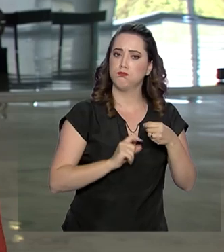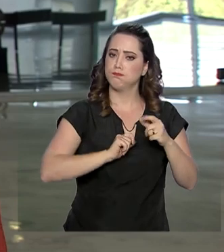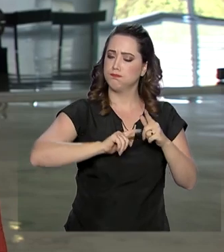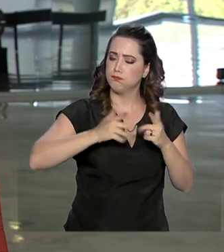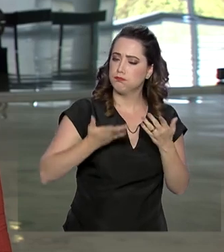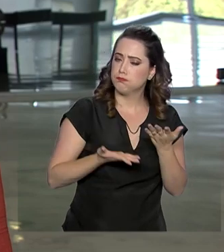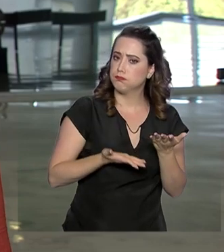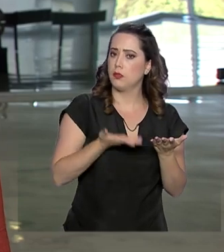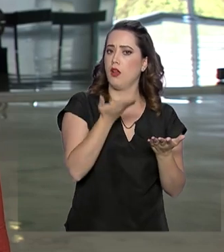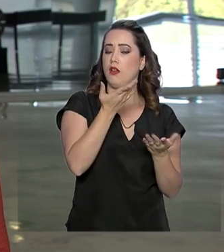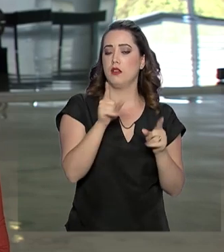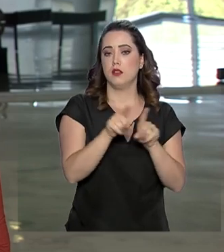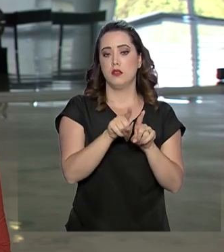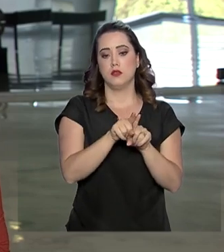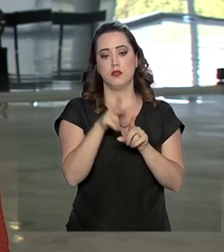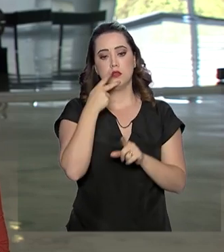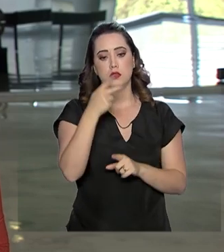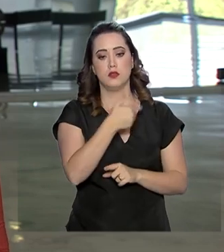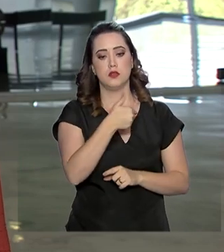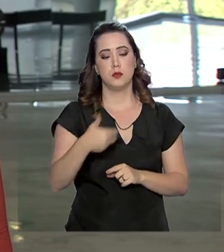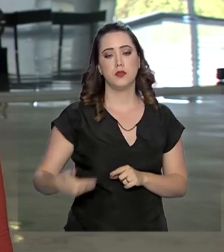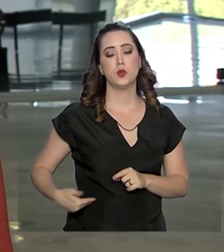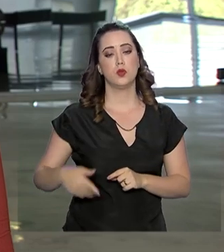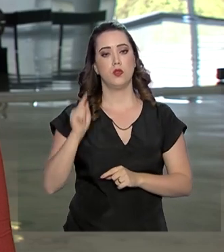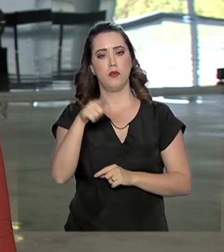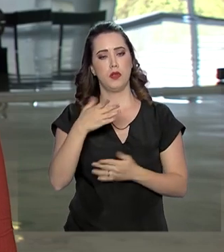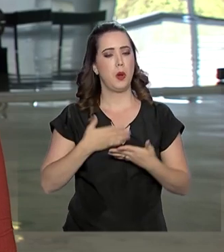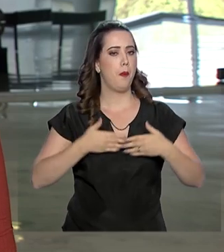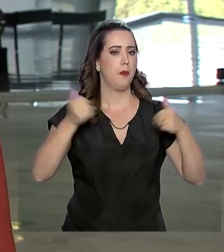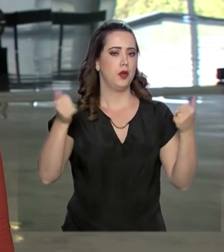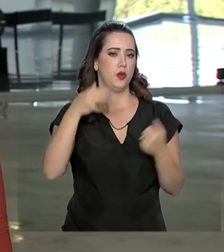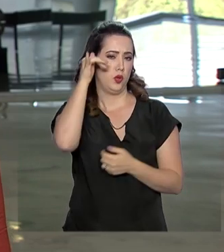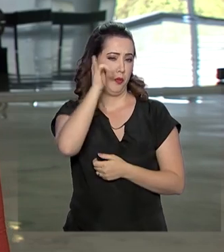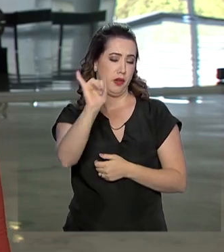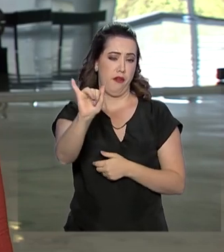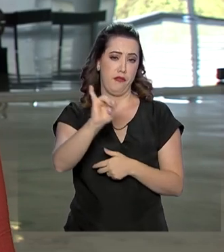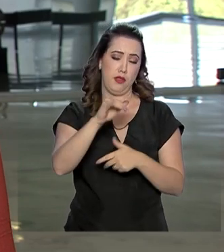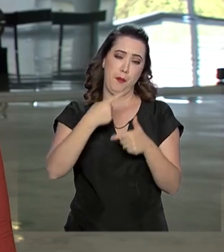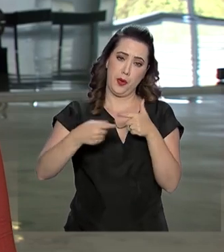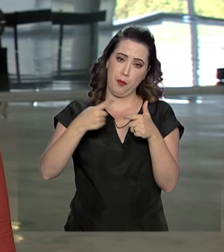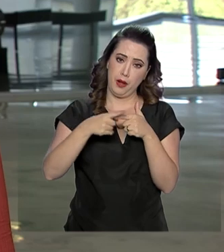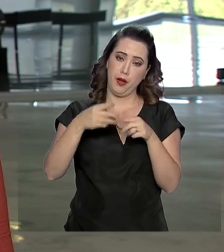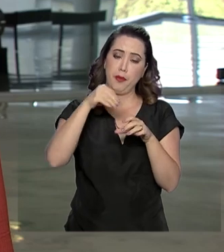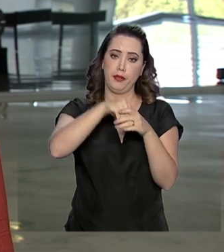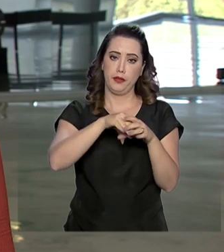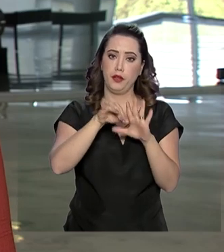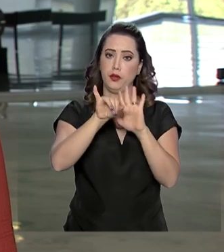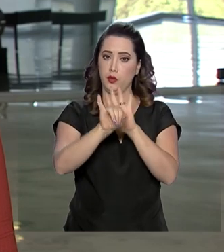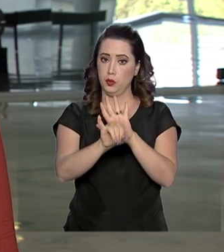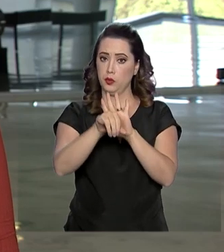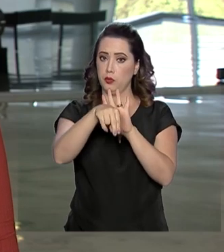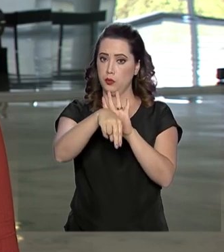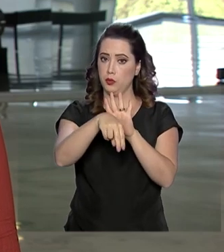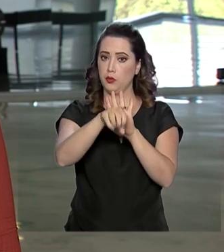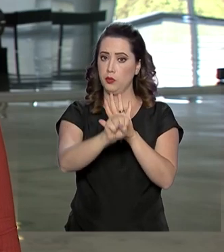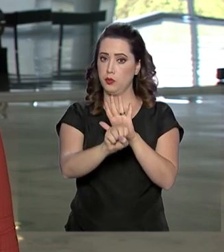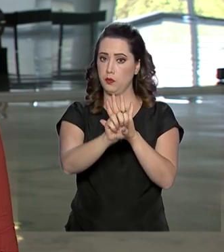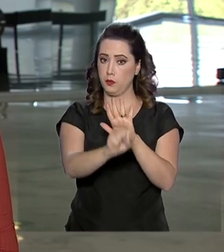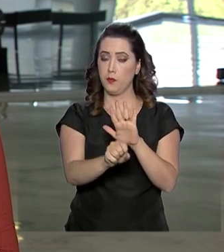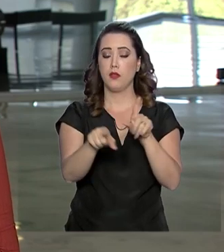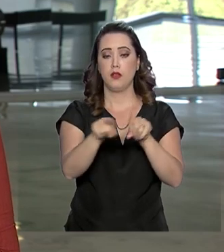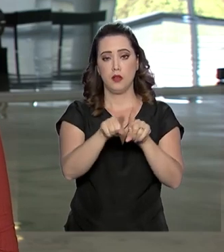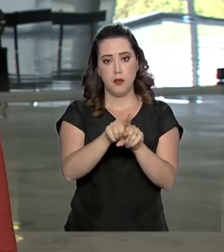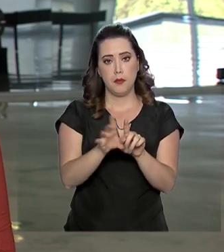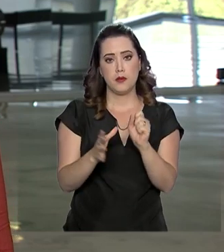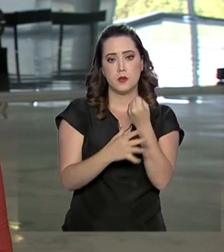que o governo otimizou o combate às fraudes no INSS, seguro-defeso e também reduziu o preço